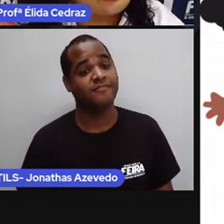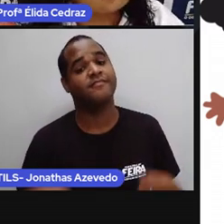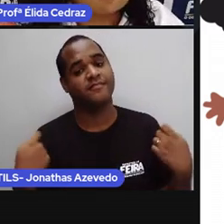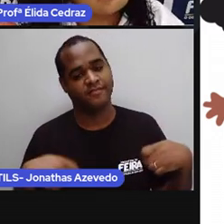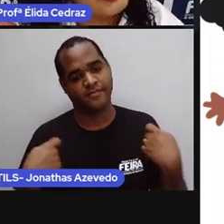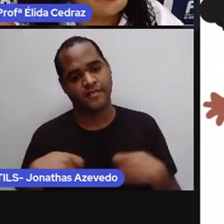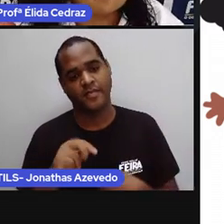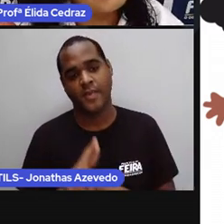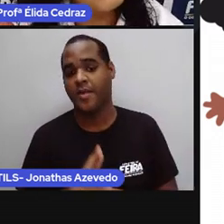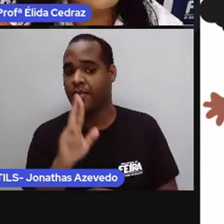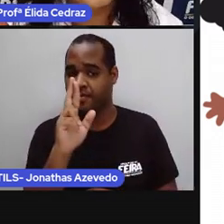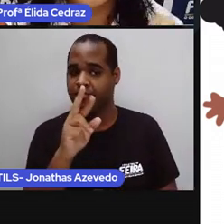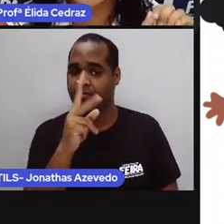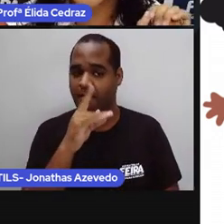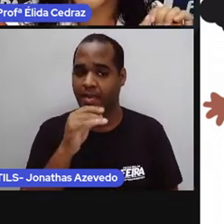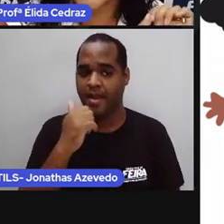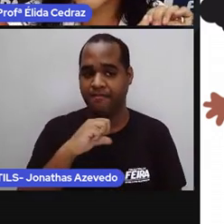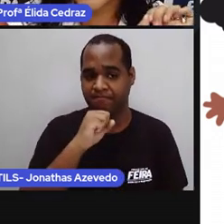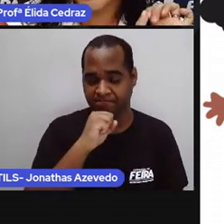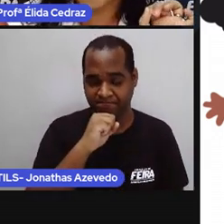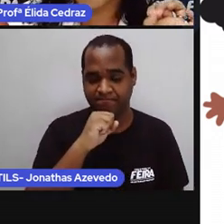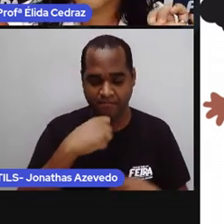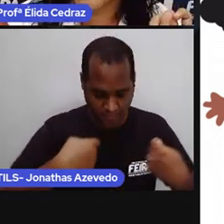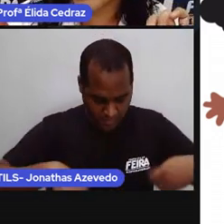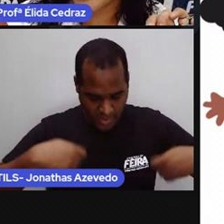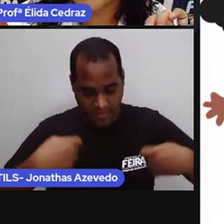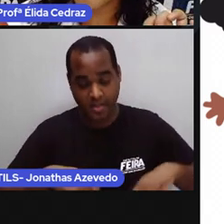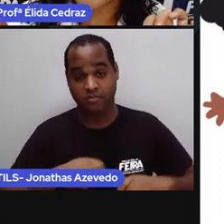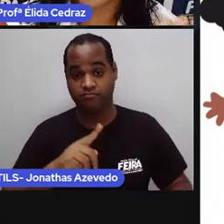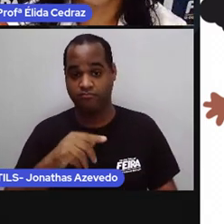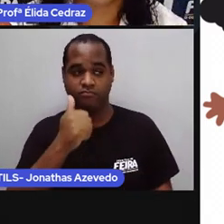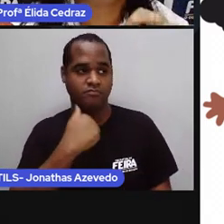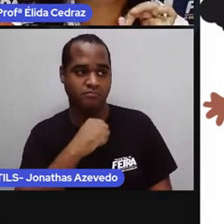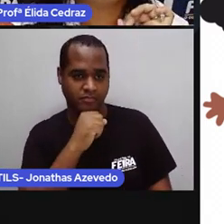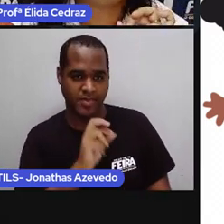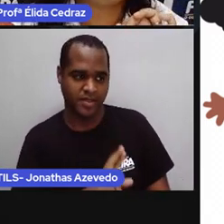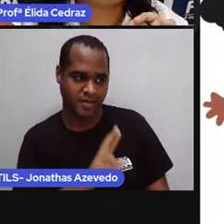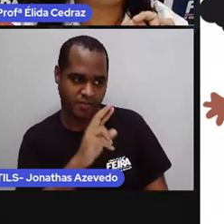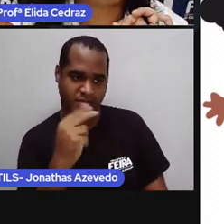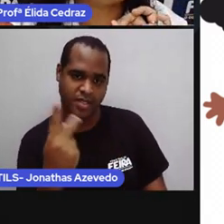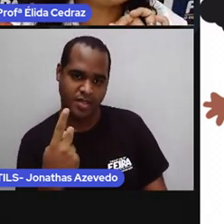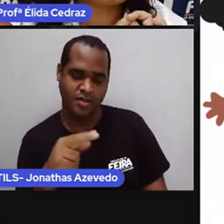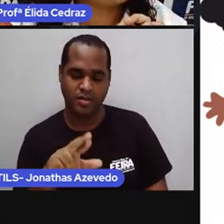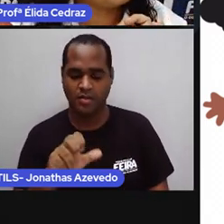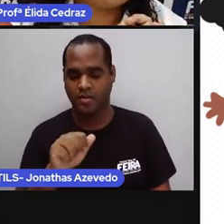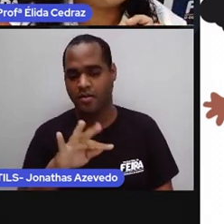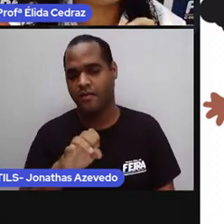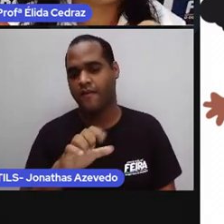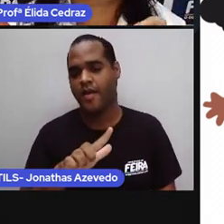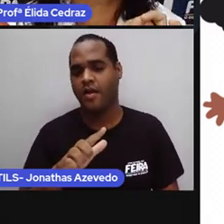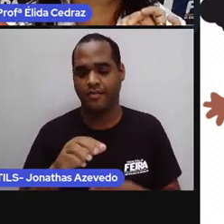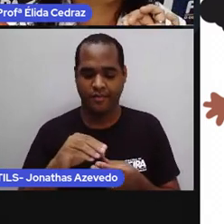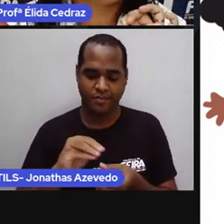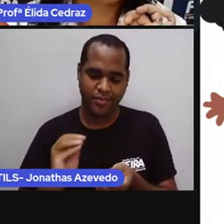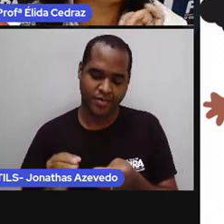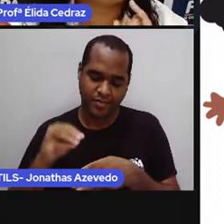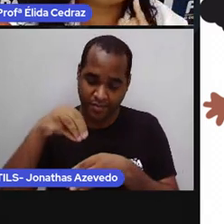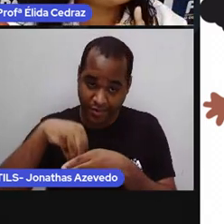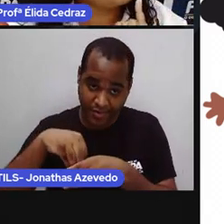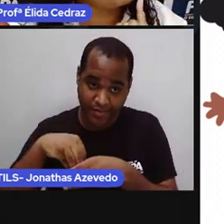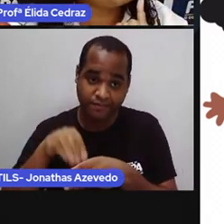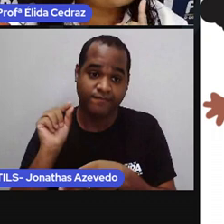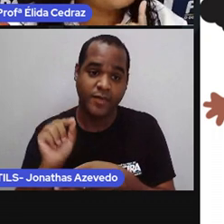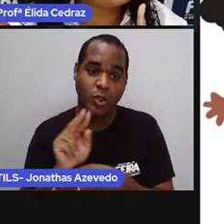com os responsáveis e aí a mãe de Rafael colocou no envelope o